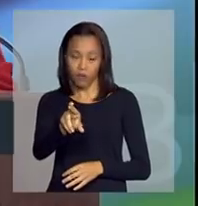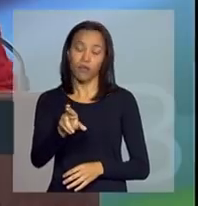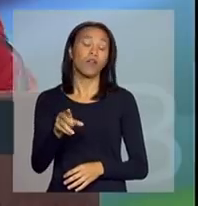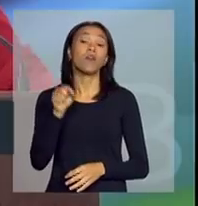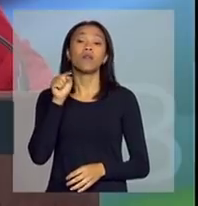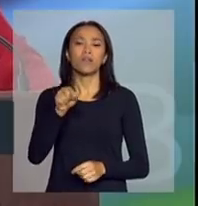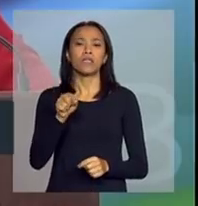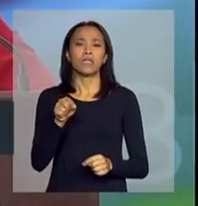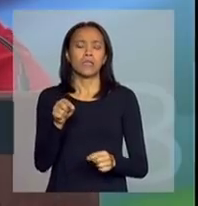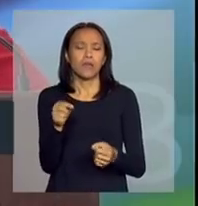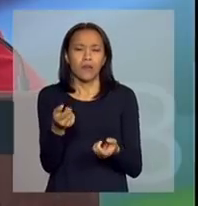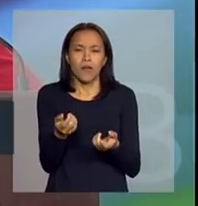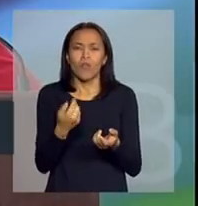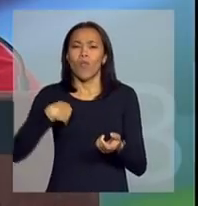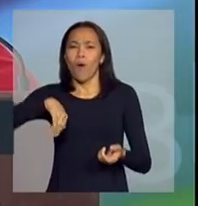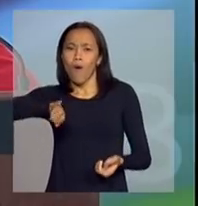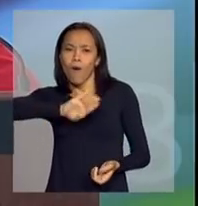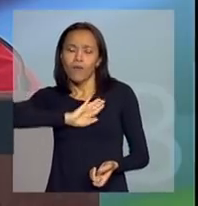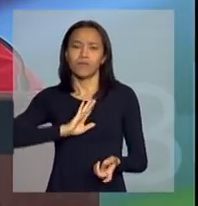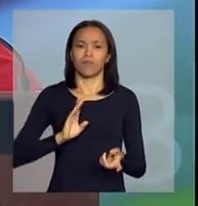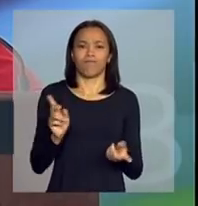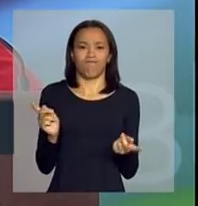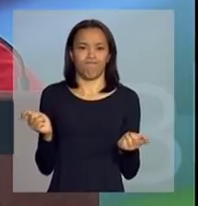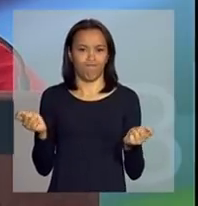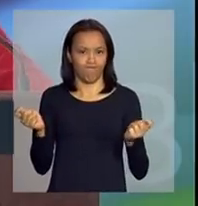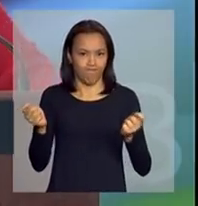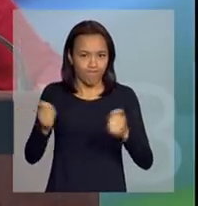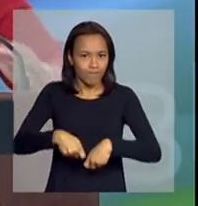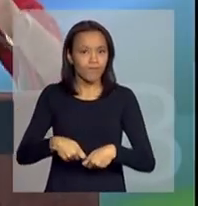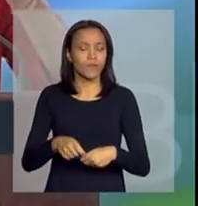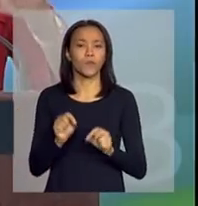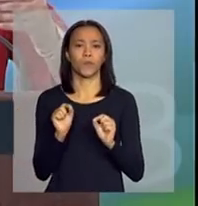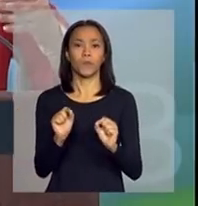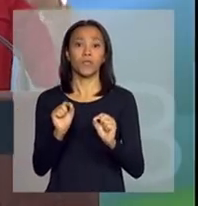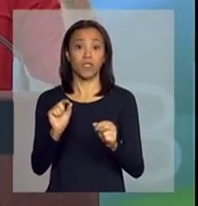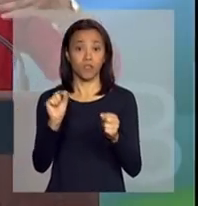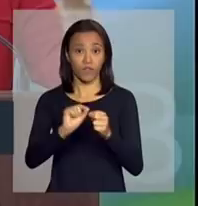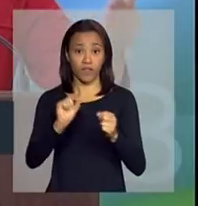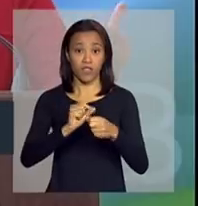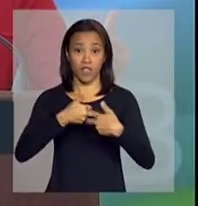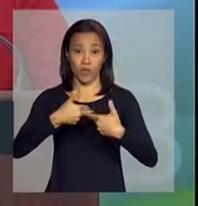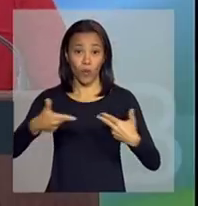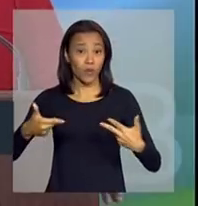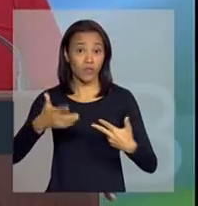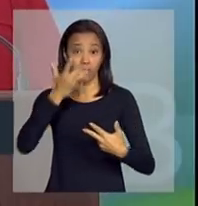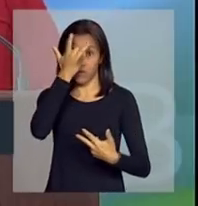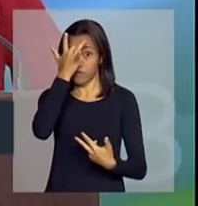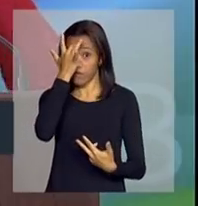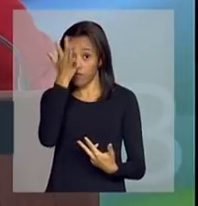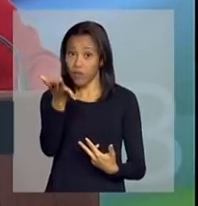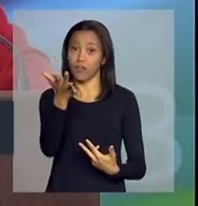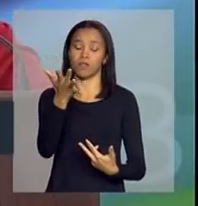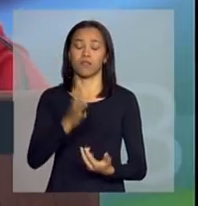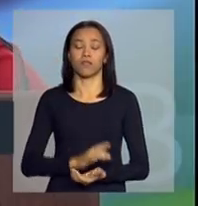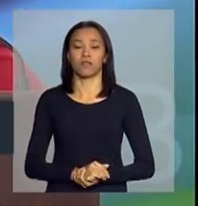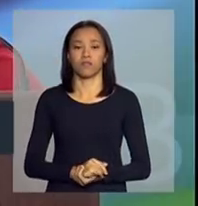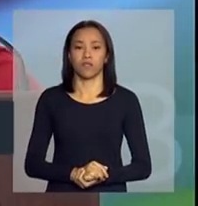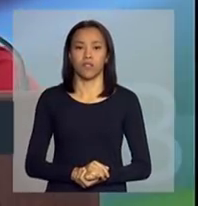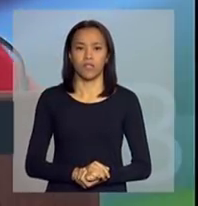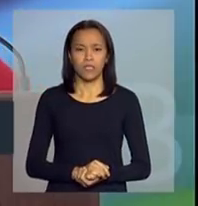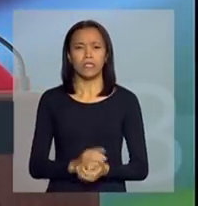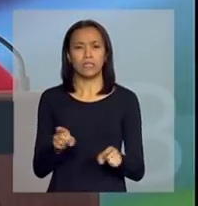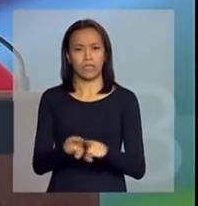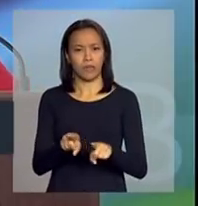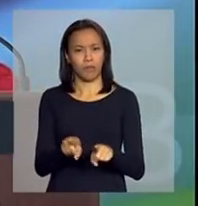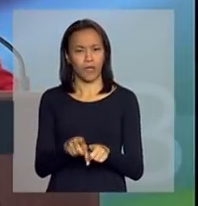existente, nós temos de tornar as coisas mais fáceis. e aí eu queria